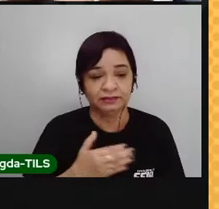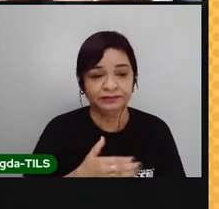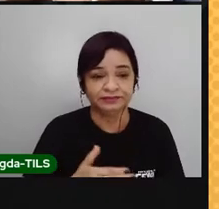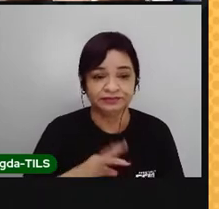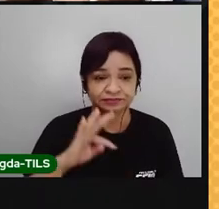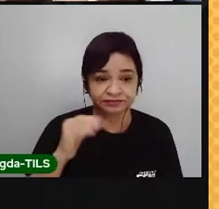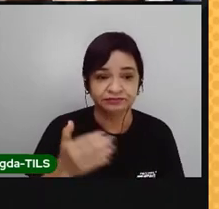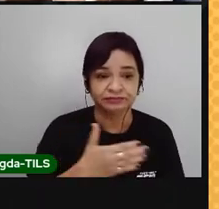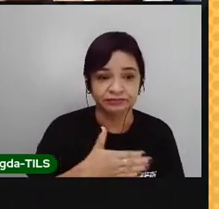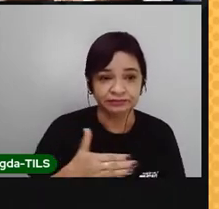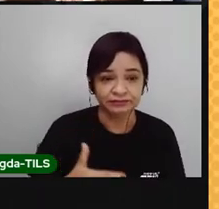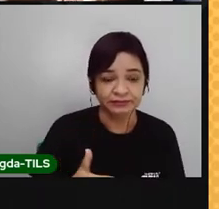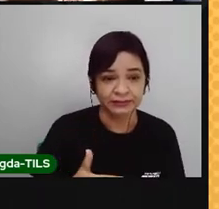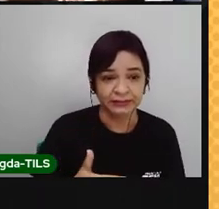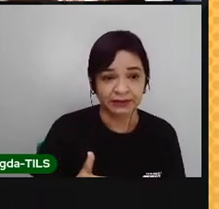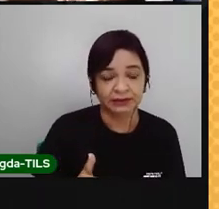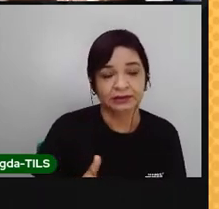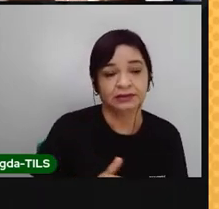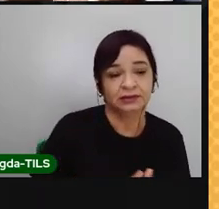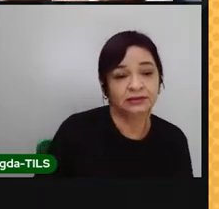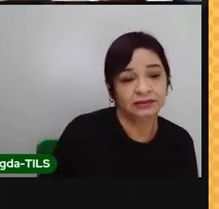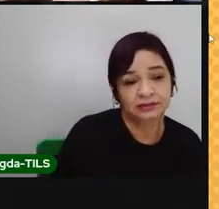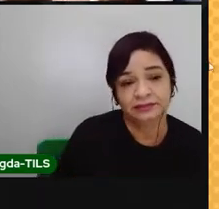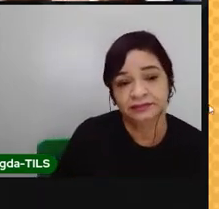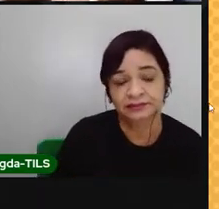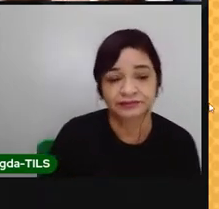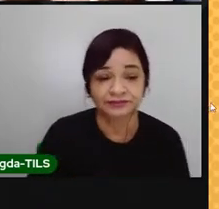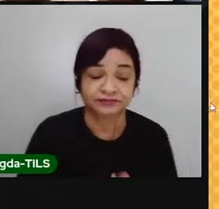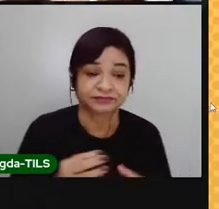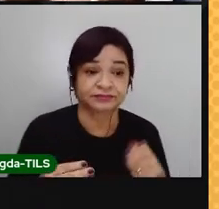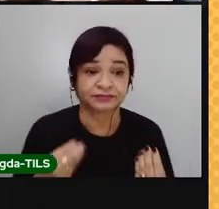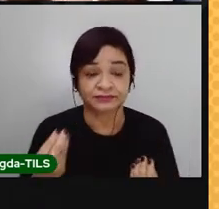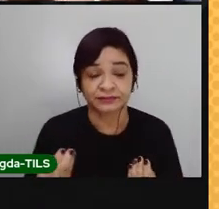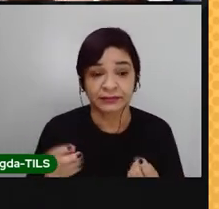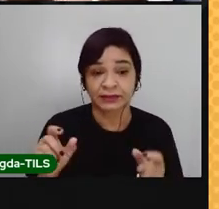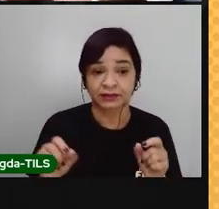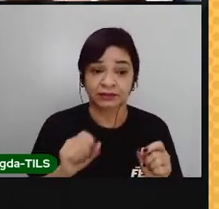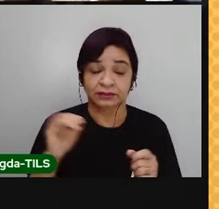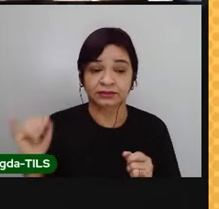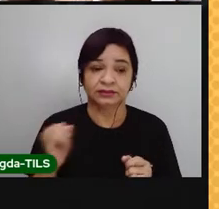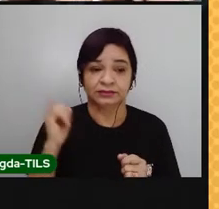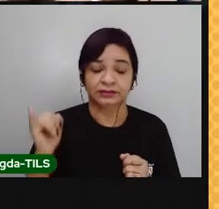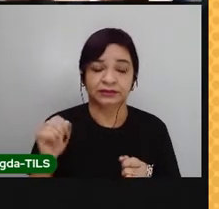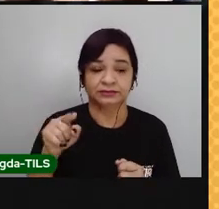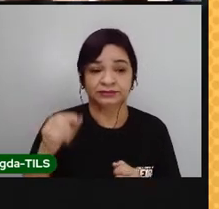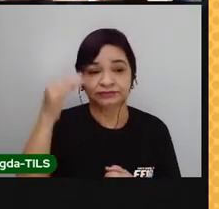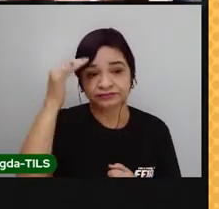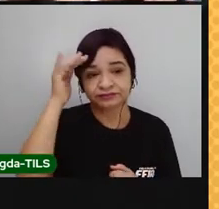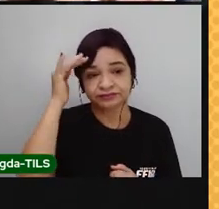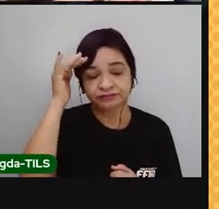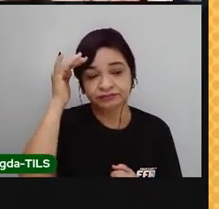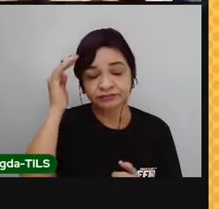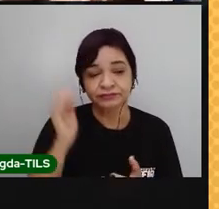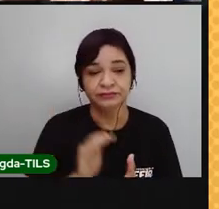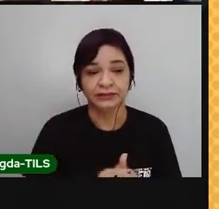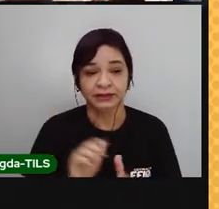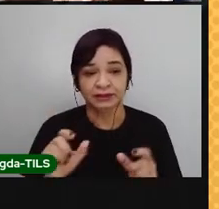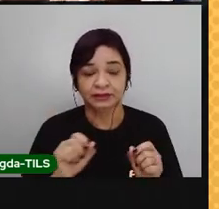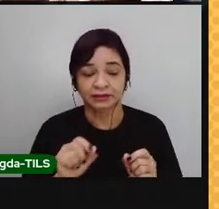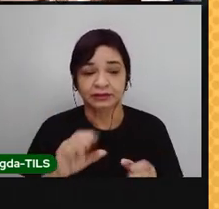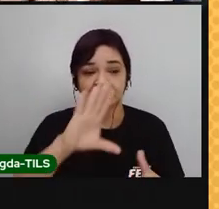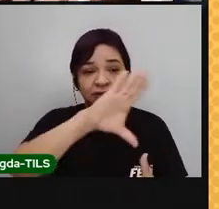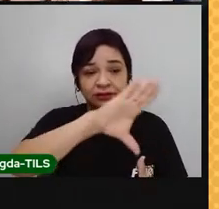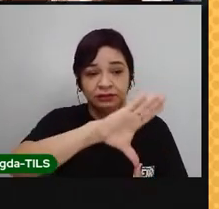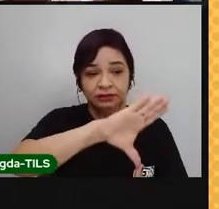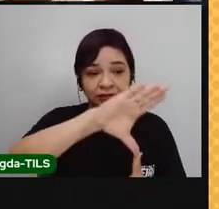dezembro, a gente tem o solstício de verão. Então, o que é que é importante vocês saberem? Equinócio, hemisfério norte